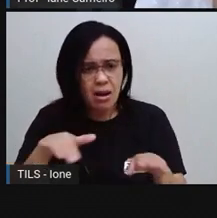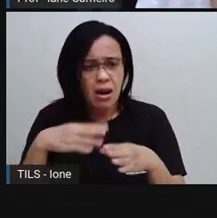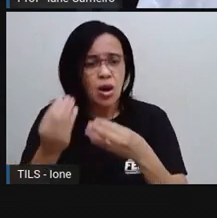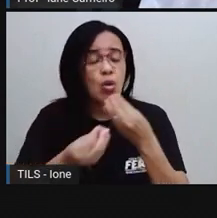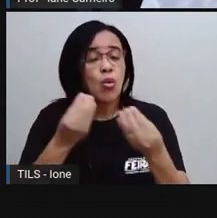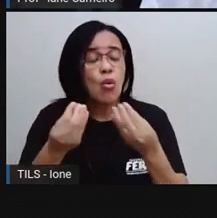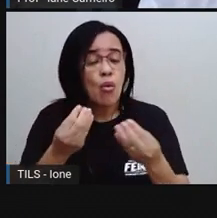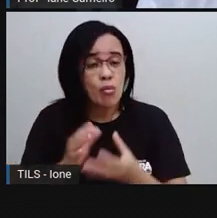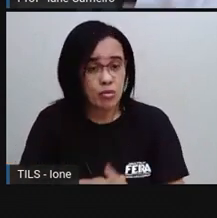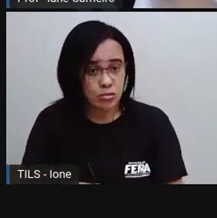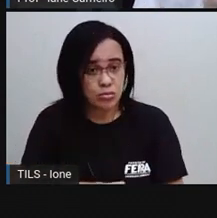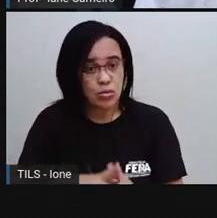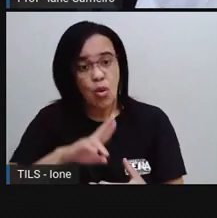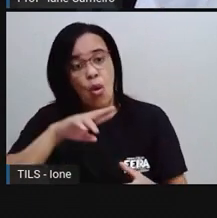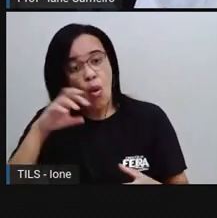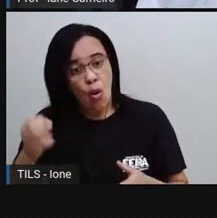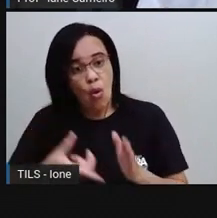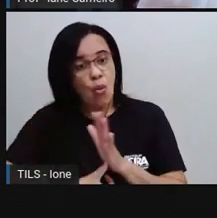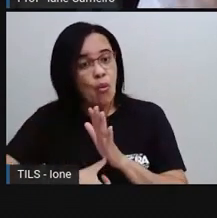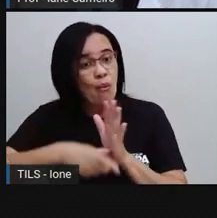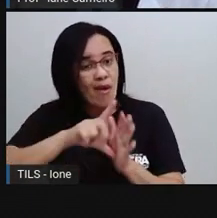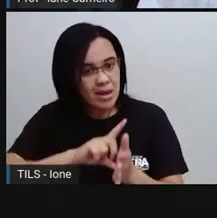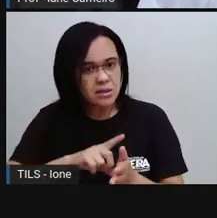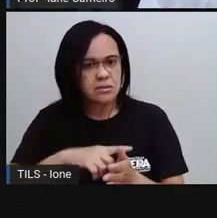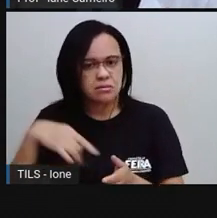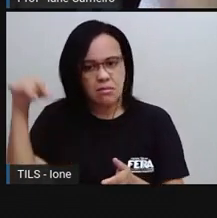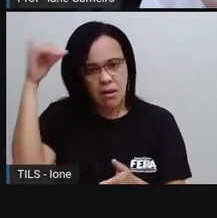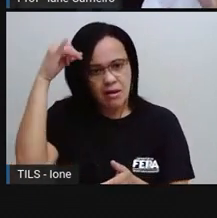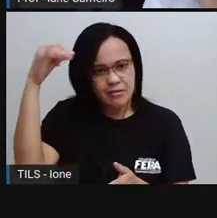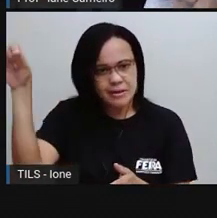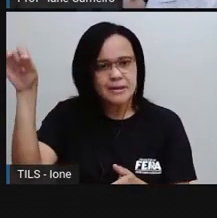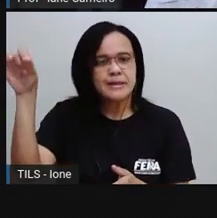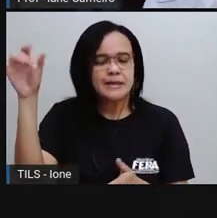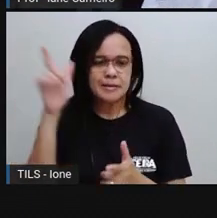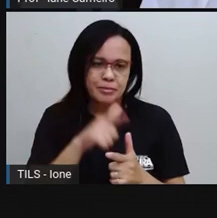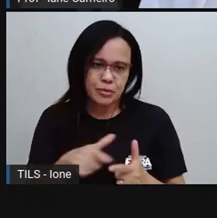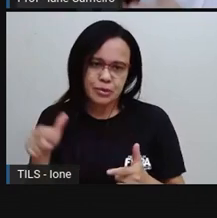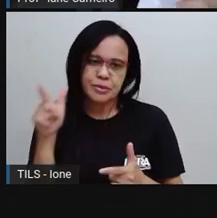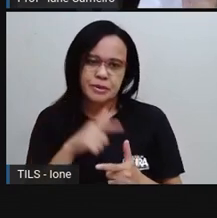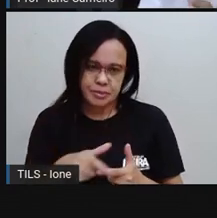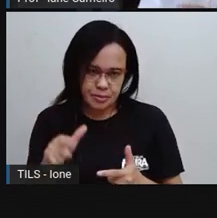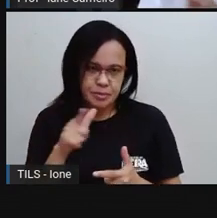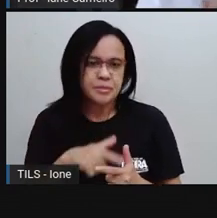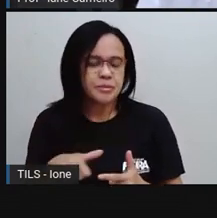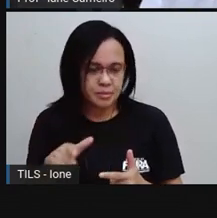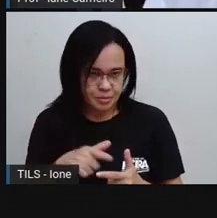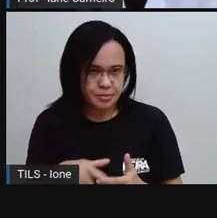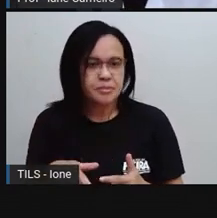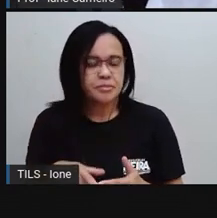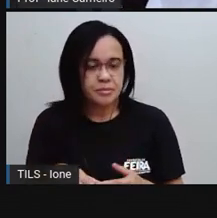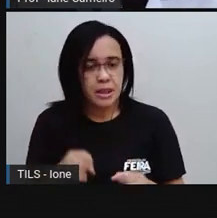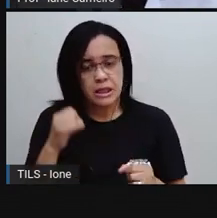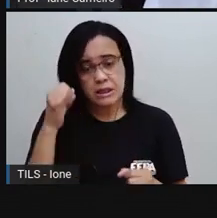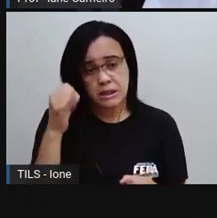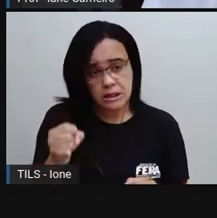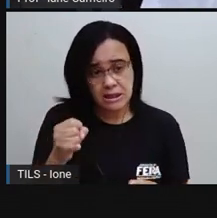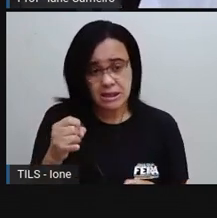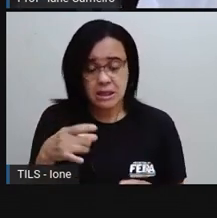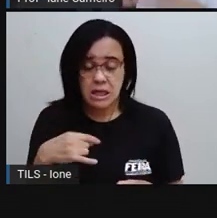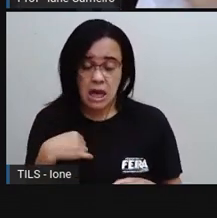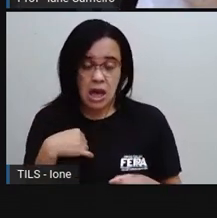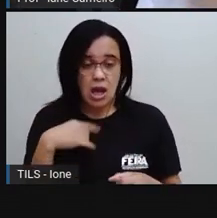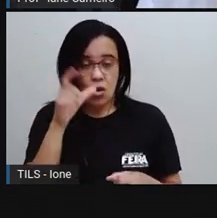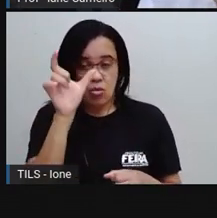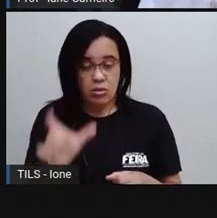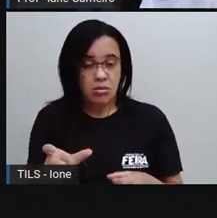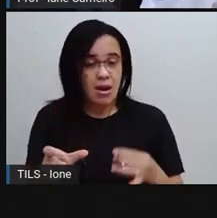pensar antes, né? Em evitar os problemas antes que eles aconteçam. Então, ó, se eu fico nervosa, né?